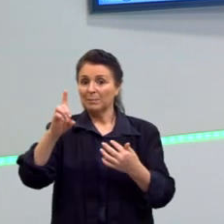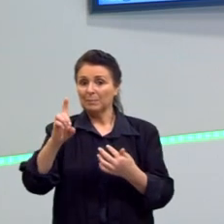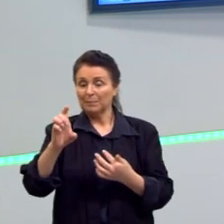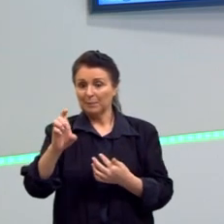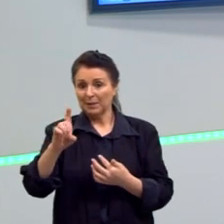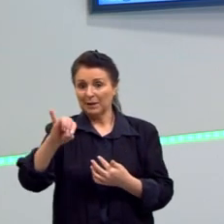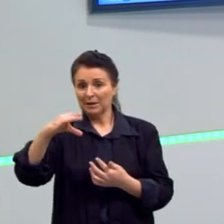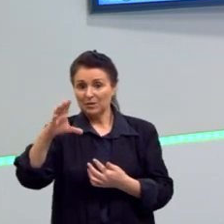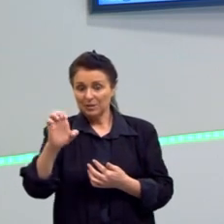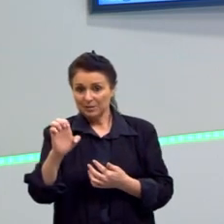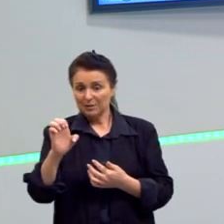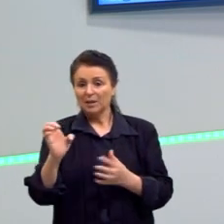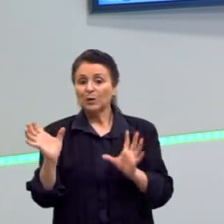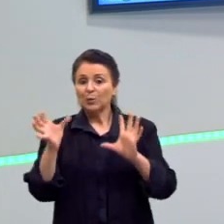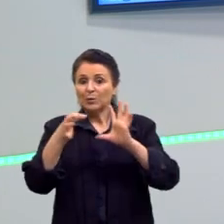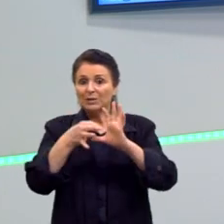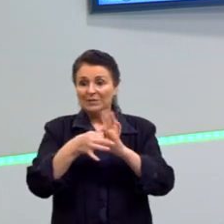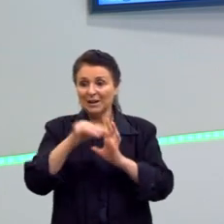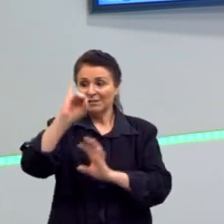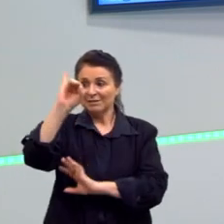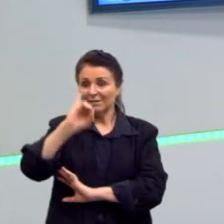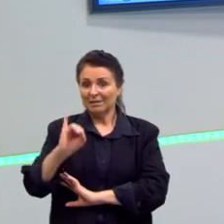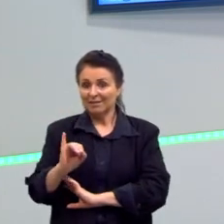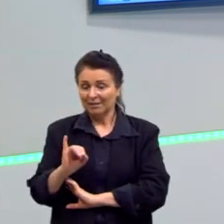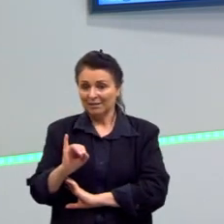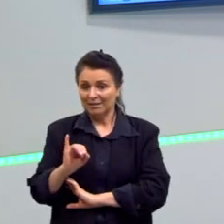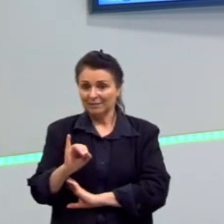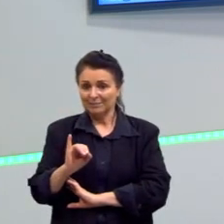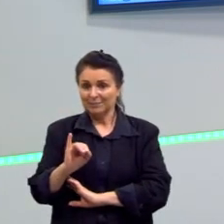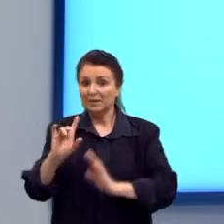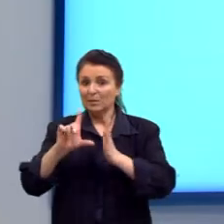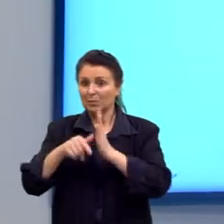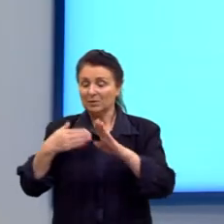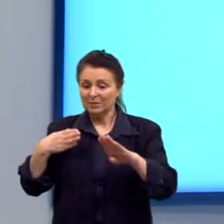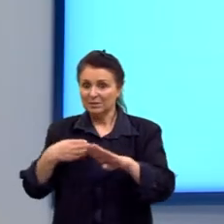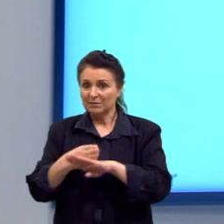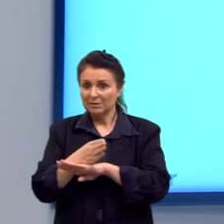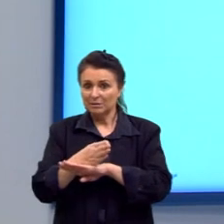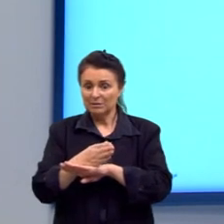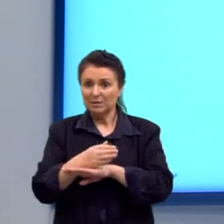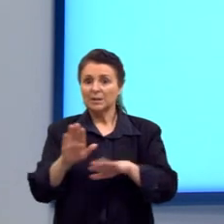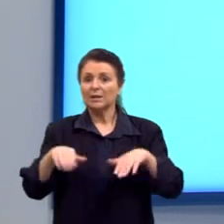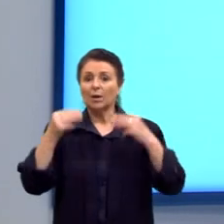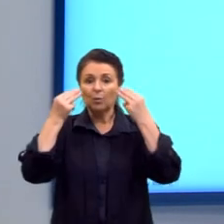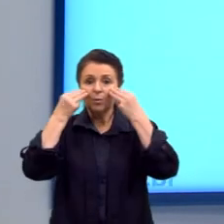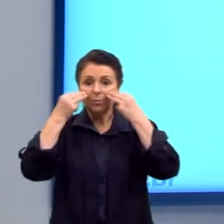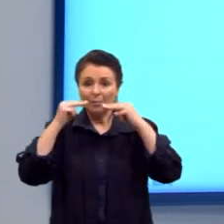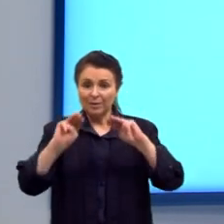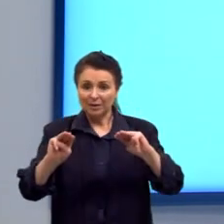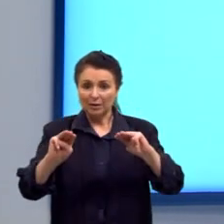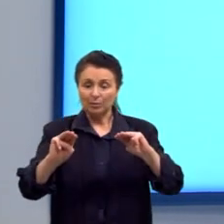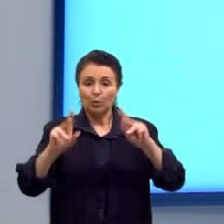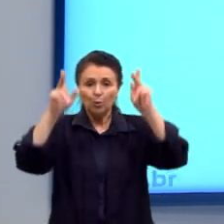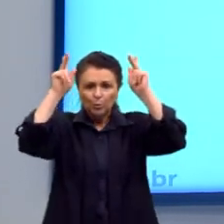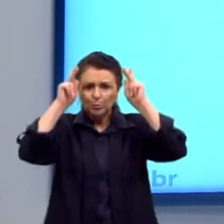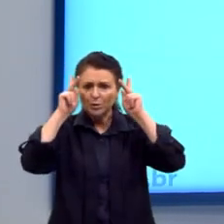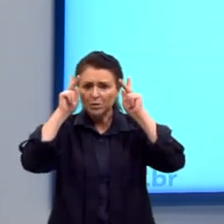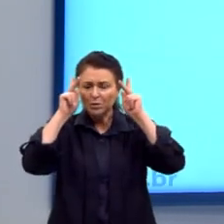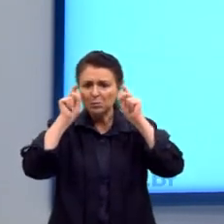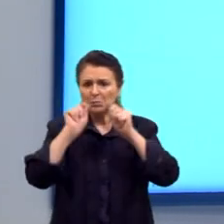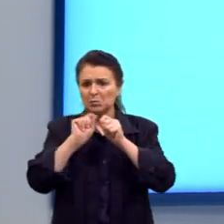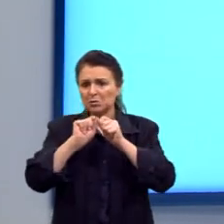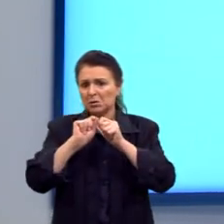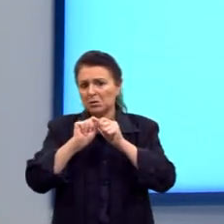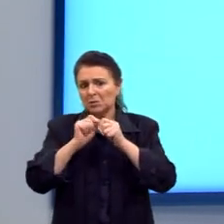que unificasse a Itália em função das invasões. Então, olha só, de acordo com Maquiavel, e aí o príncipe poderia agir de acordo com as